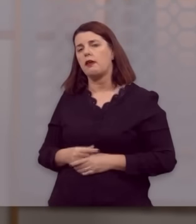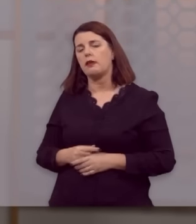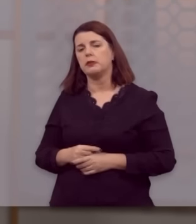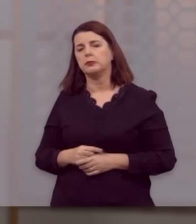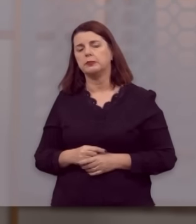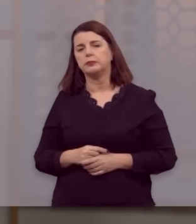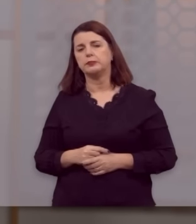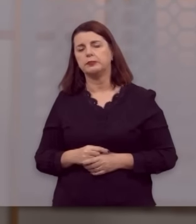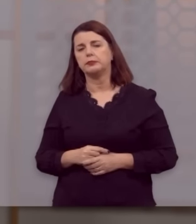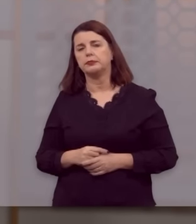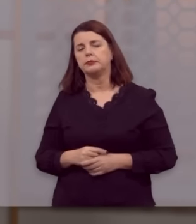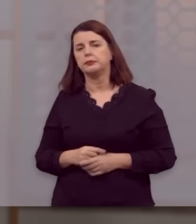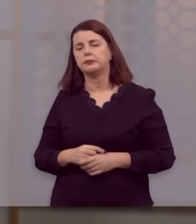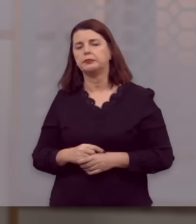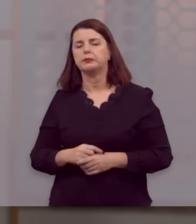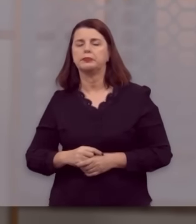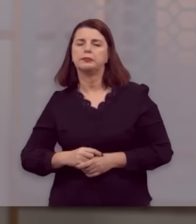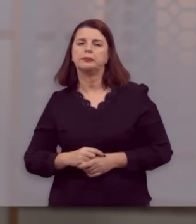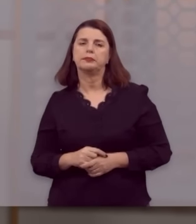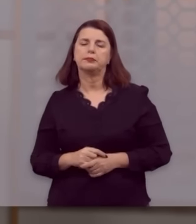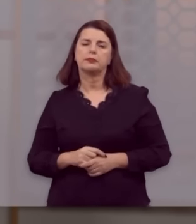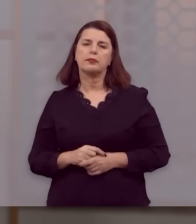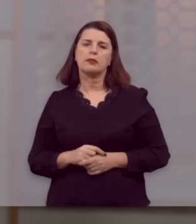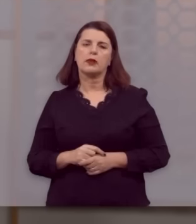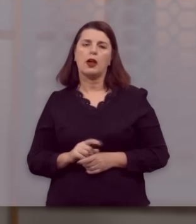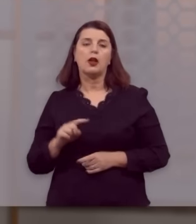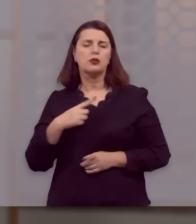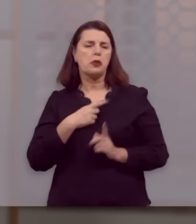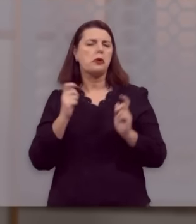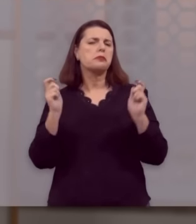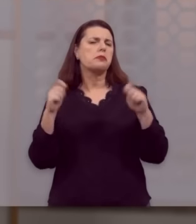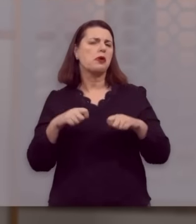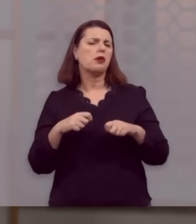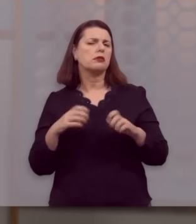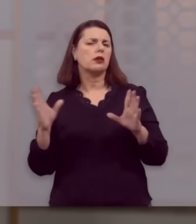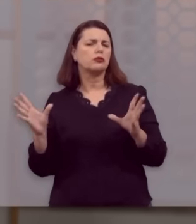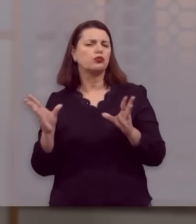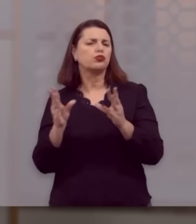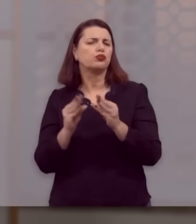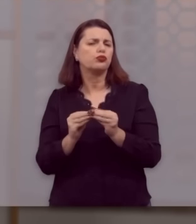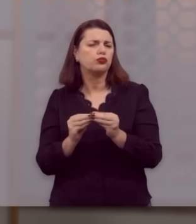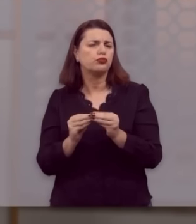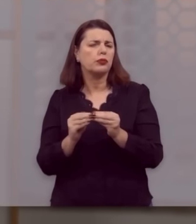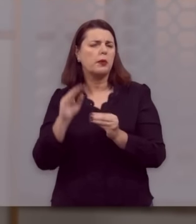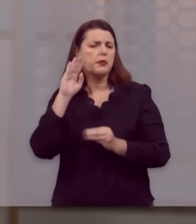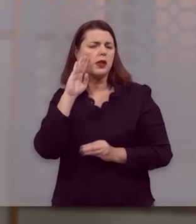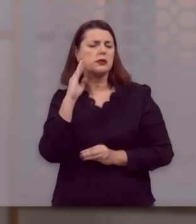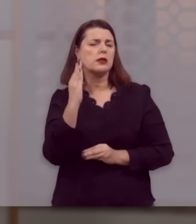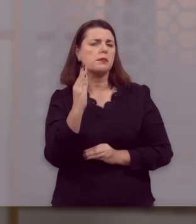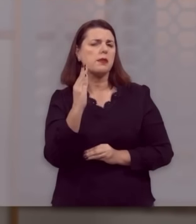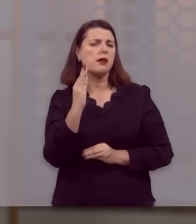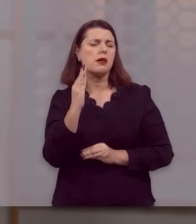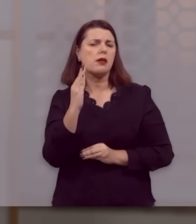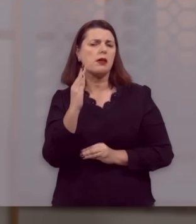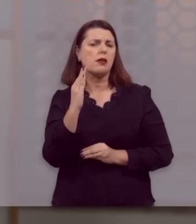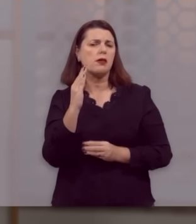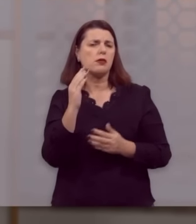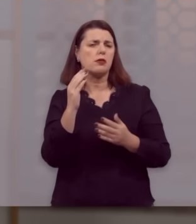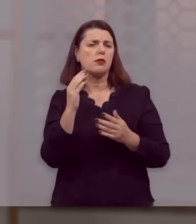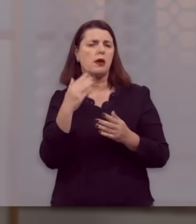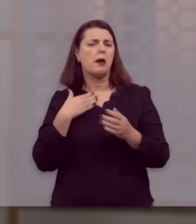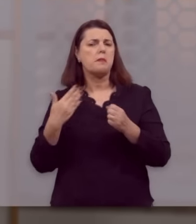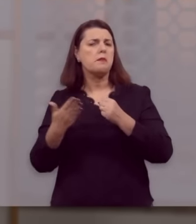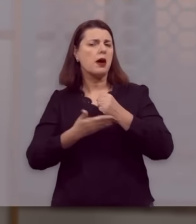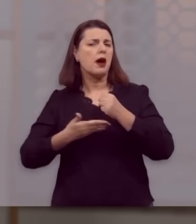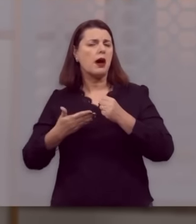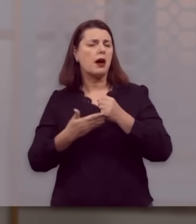da reforma protestante. Nós poderíamos sintetizar as principais ênfases ou os pilares